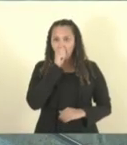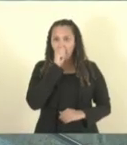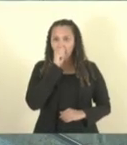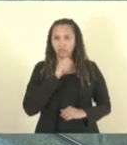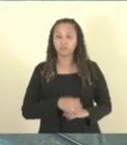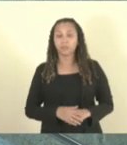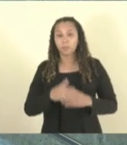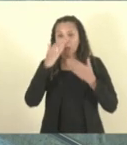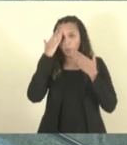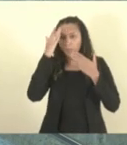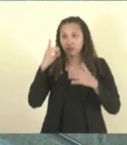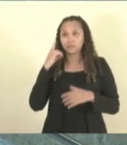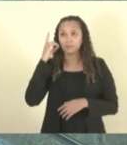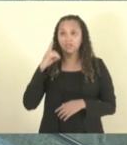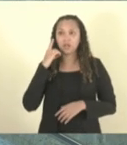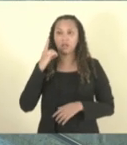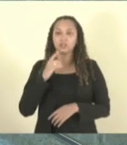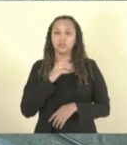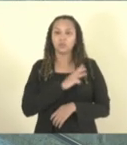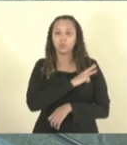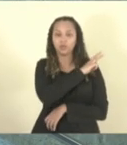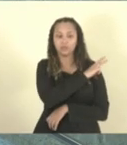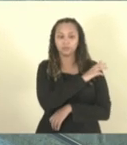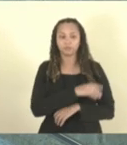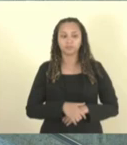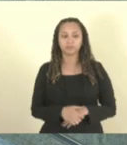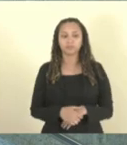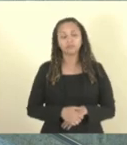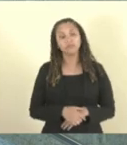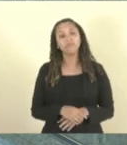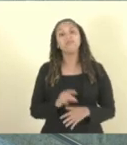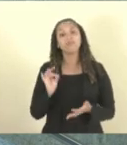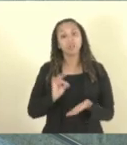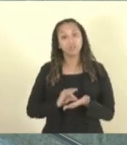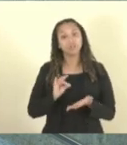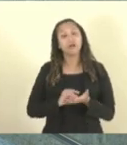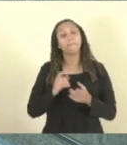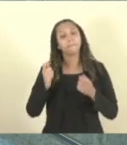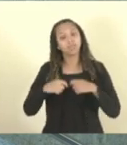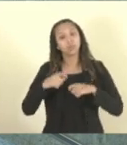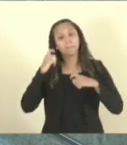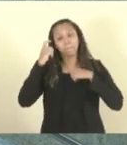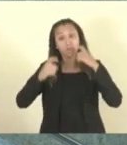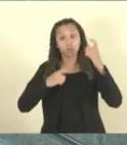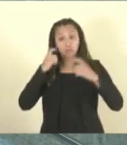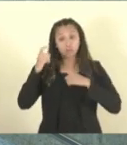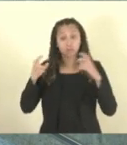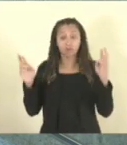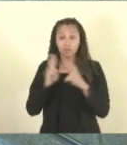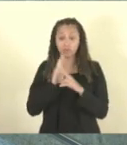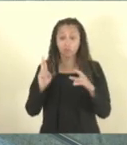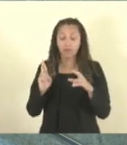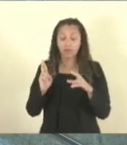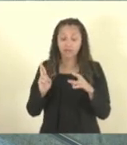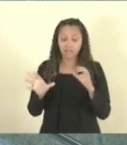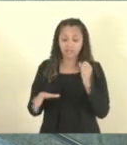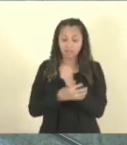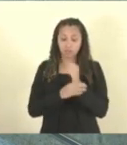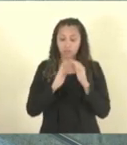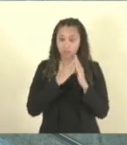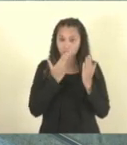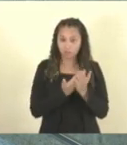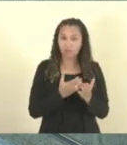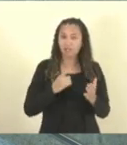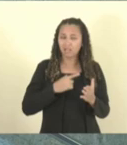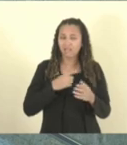Muito obrigado, deputado Coronel Hélito. Realmente, Coronel, a gente tem que ter uma preocupação muito grande com relação à segurança das escolas. Nós fizemos